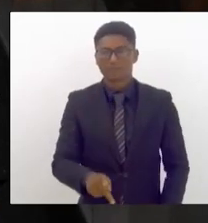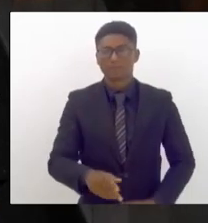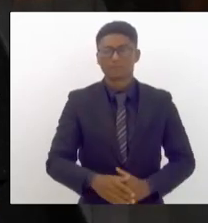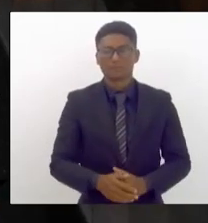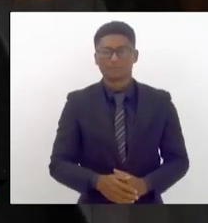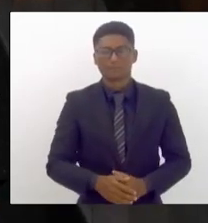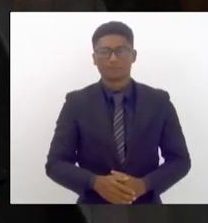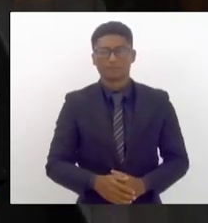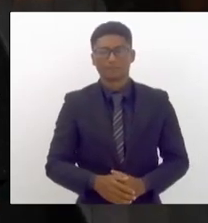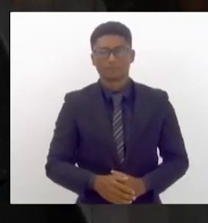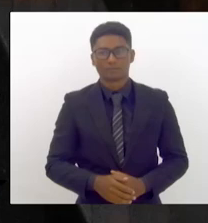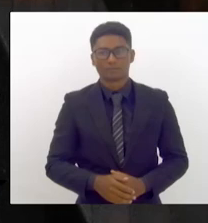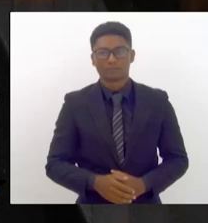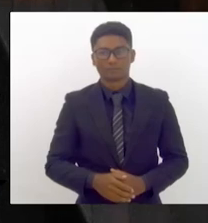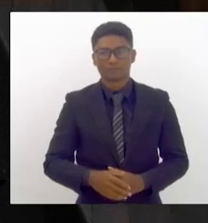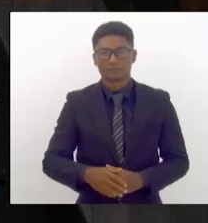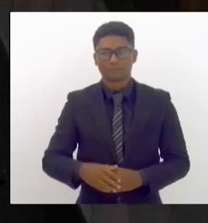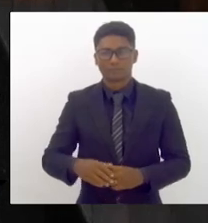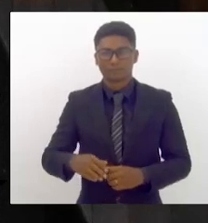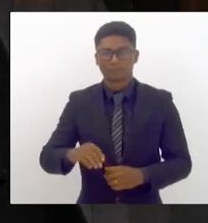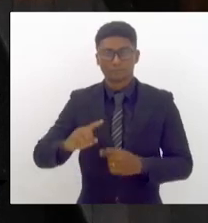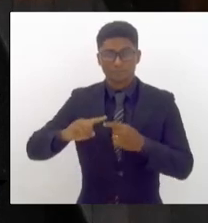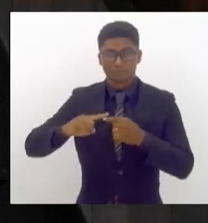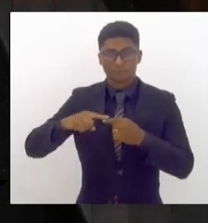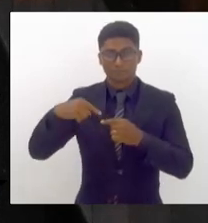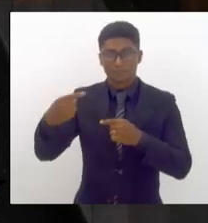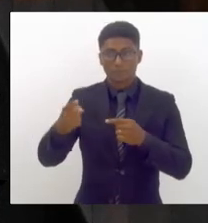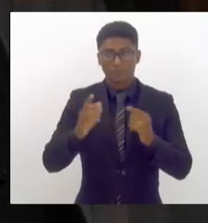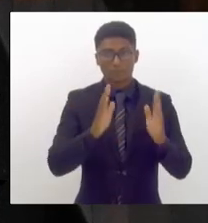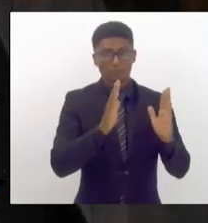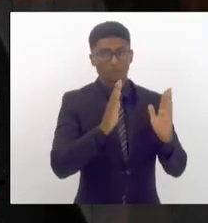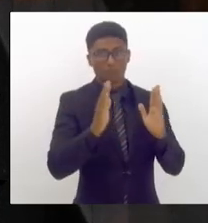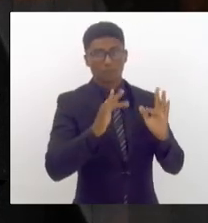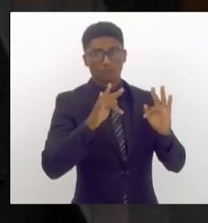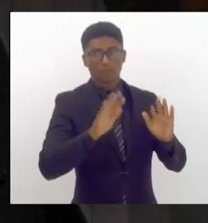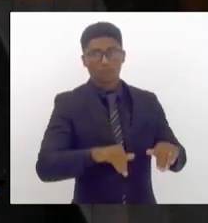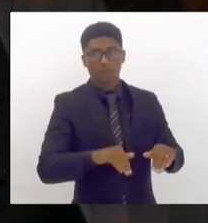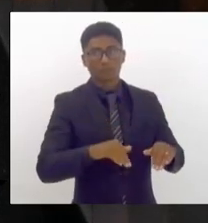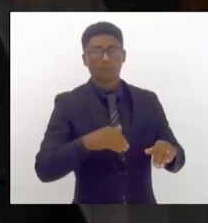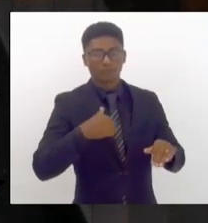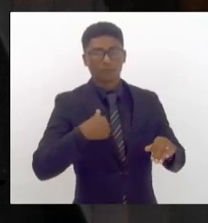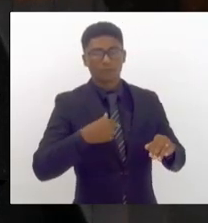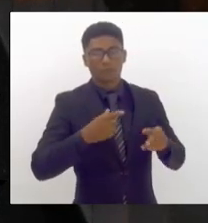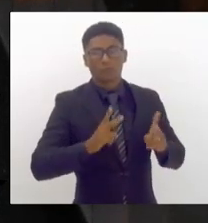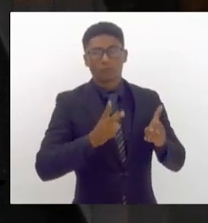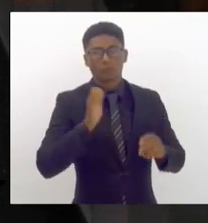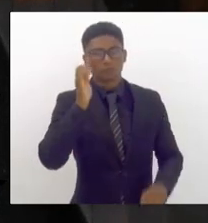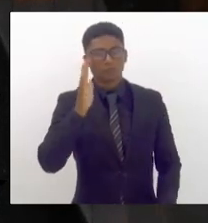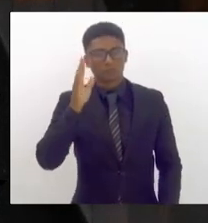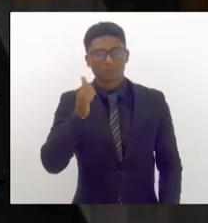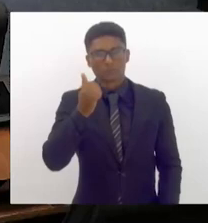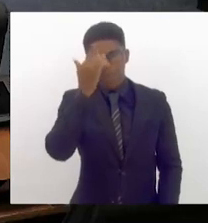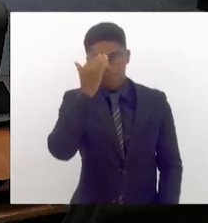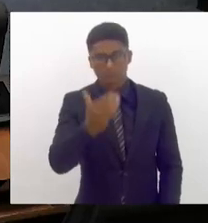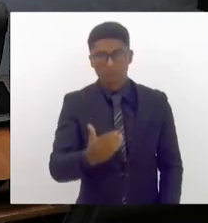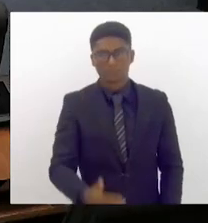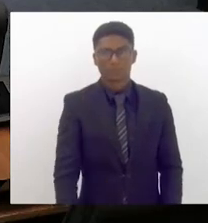outra fala, no último plenário, estaremos concluindo. Obrigado.